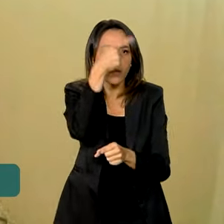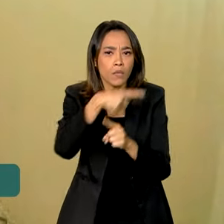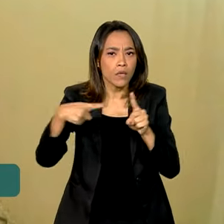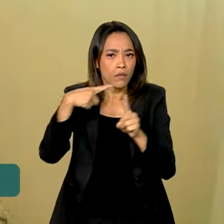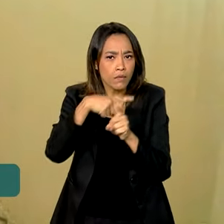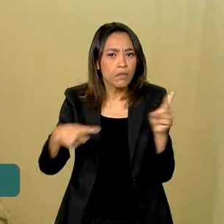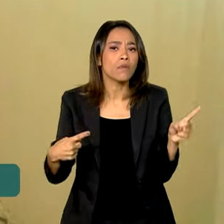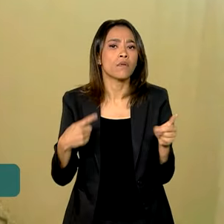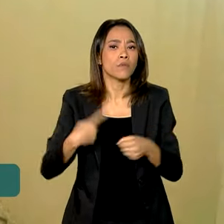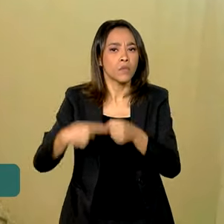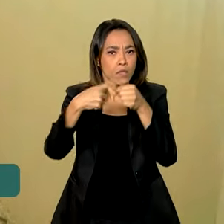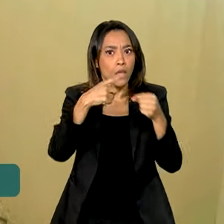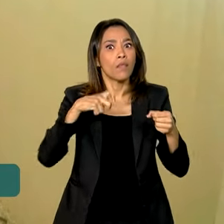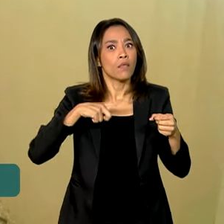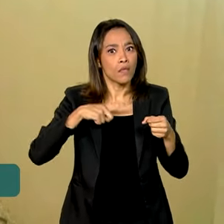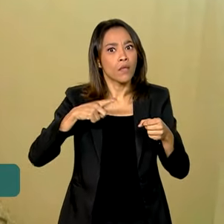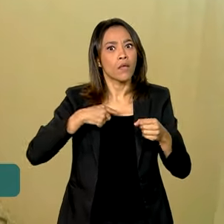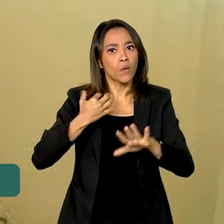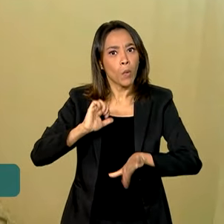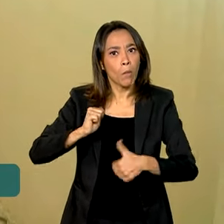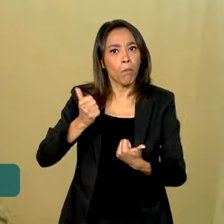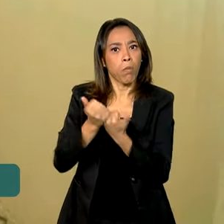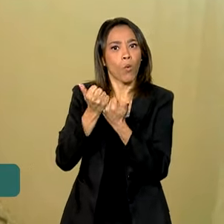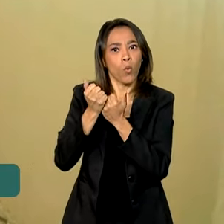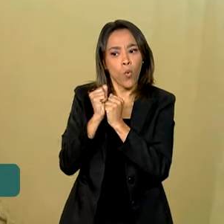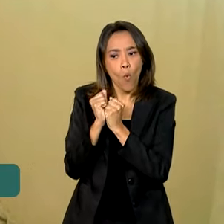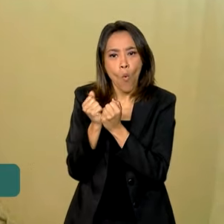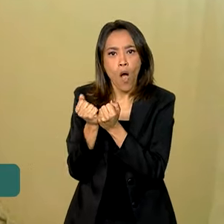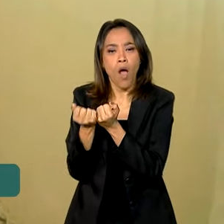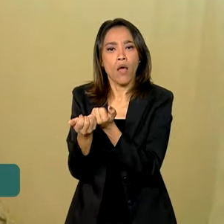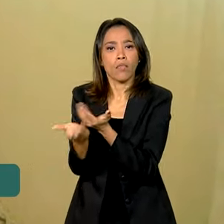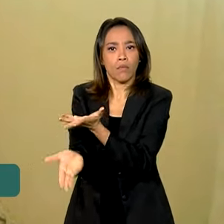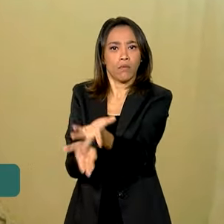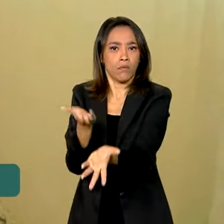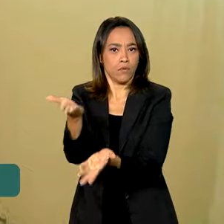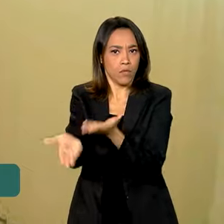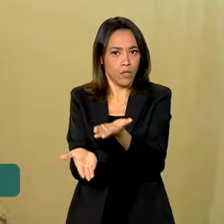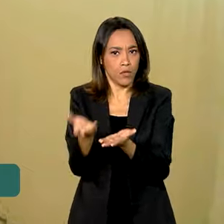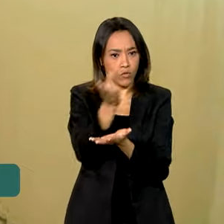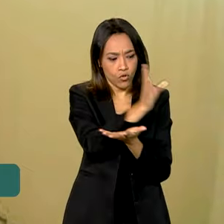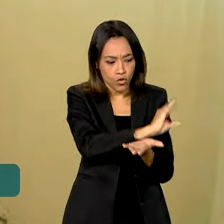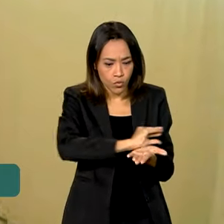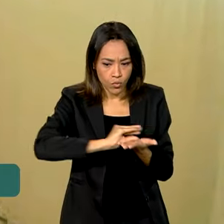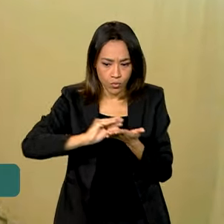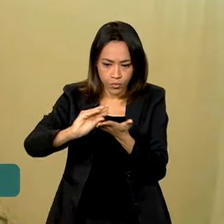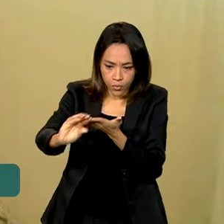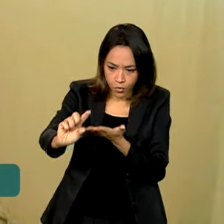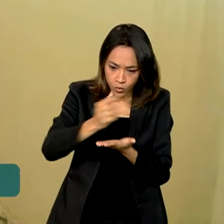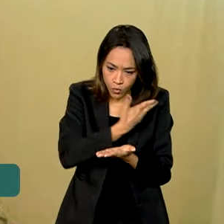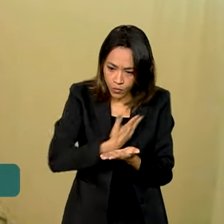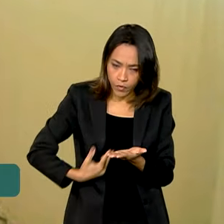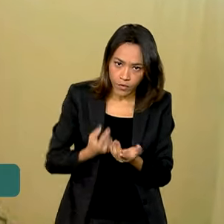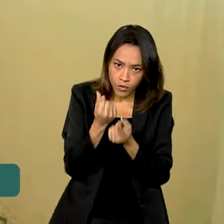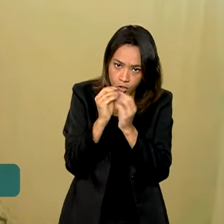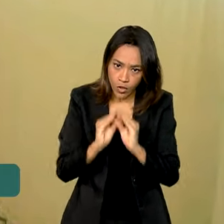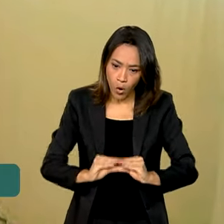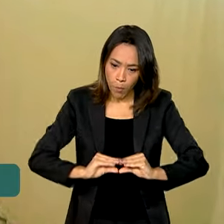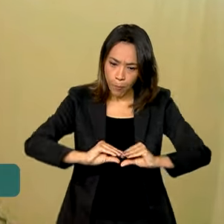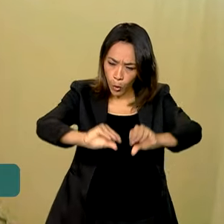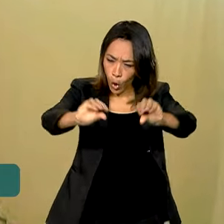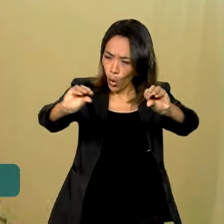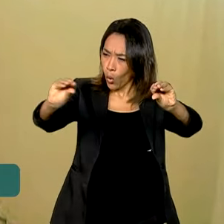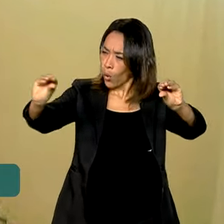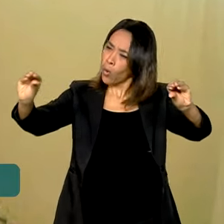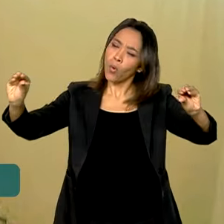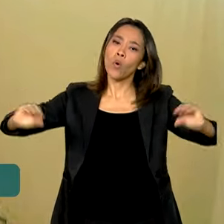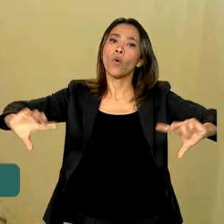cobertura de atendimento, cobertura de transferência de renda com a redução de mortalidade